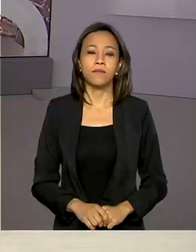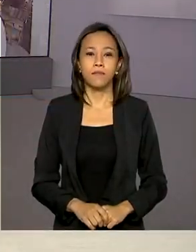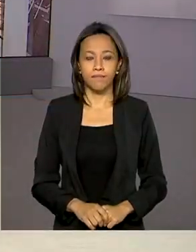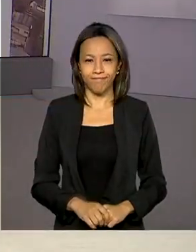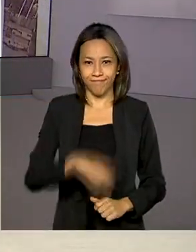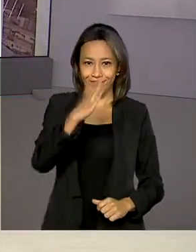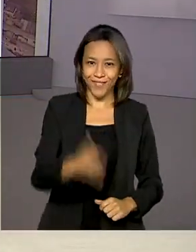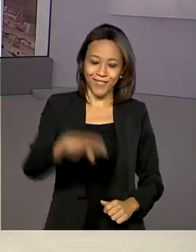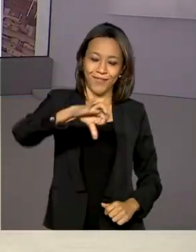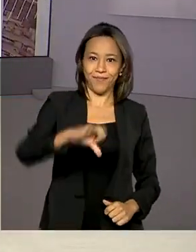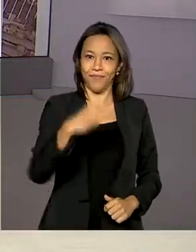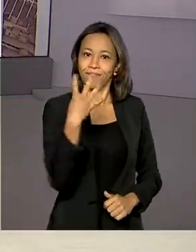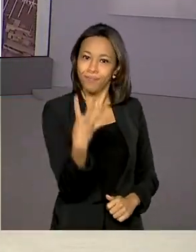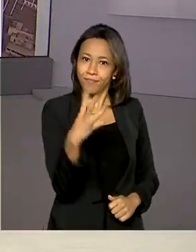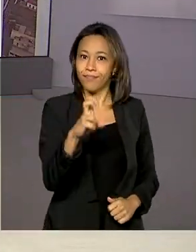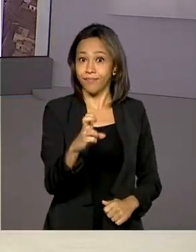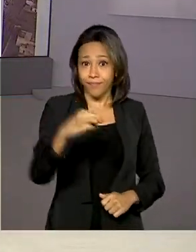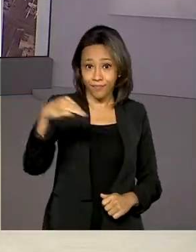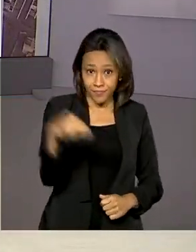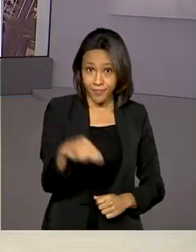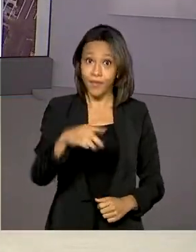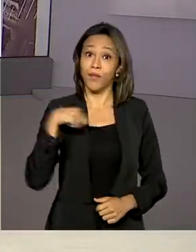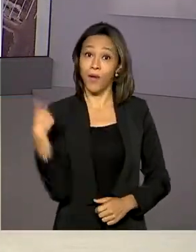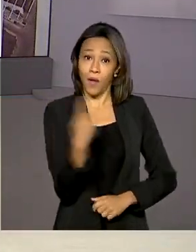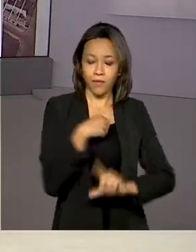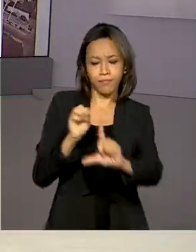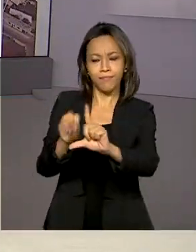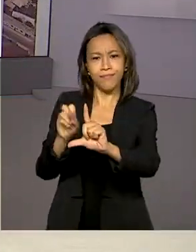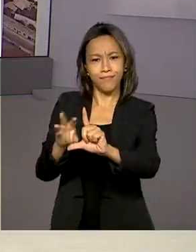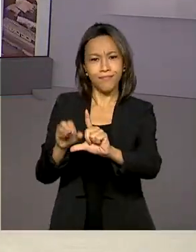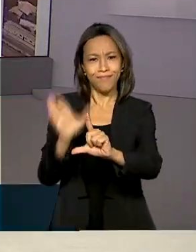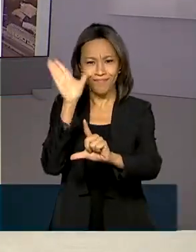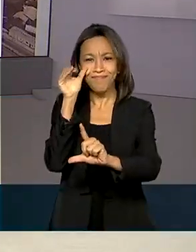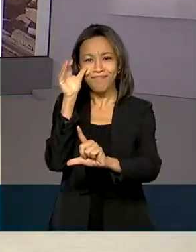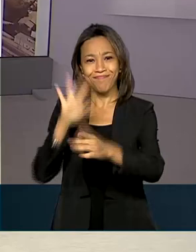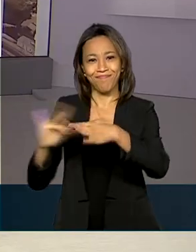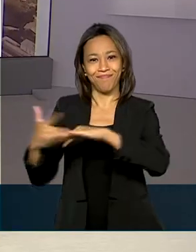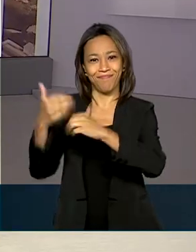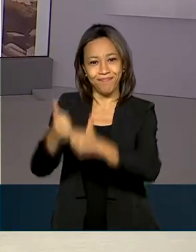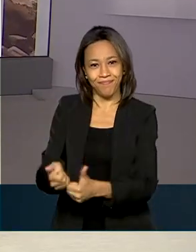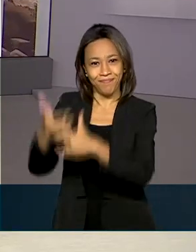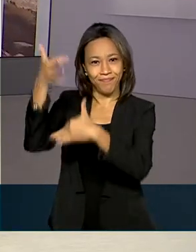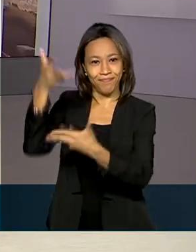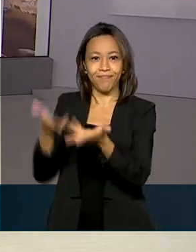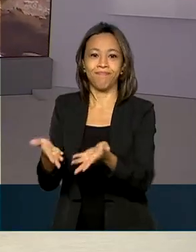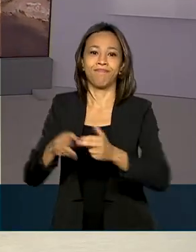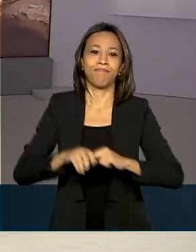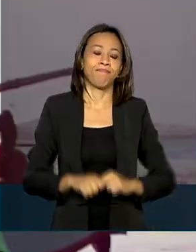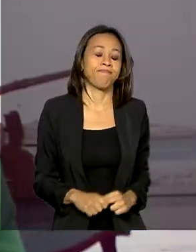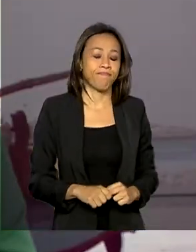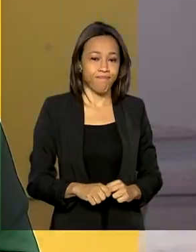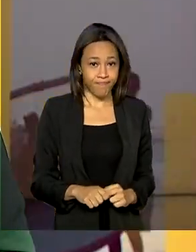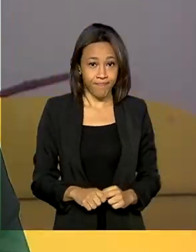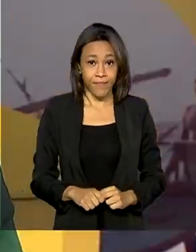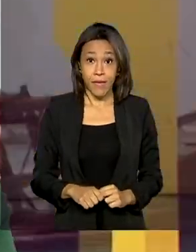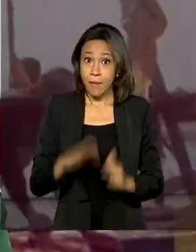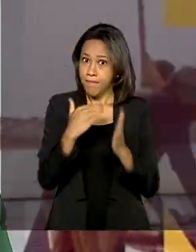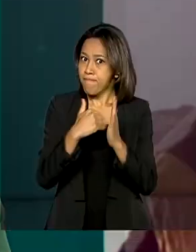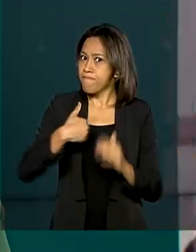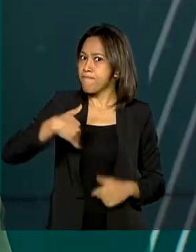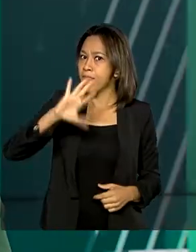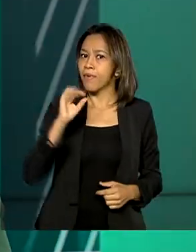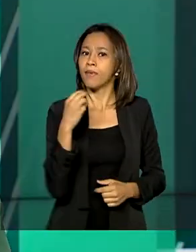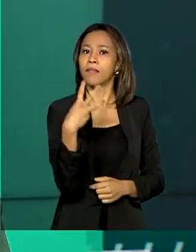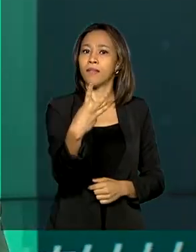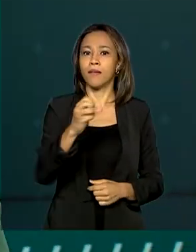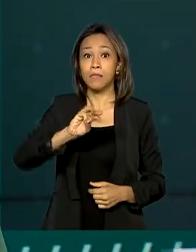São 9 horas e 45 minutos, nós estamos ao vivo também pelas redes sociais. Mais de